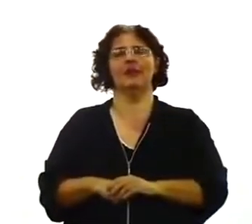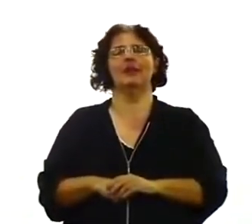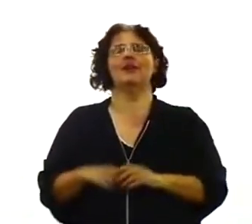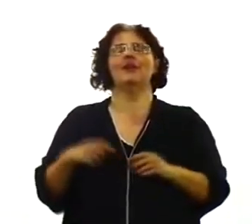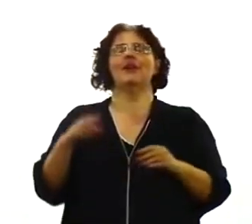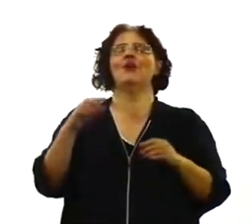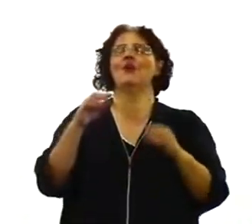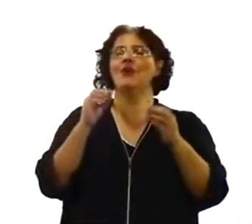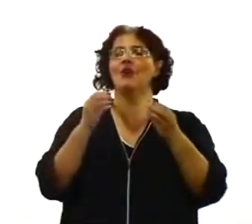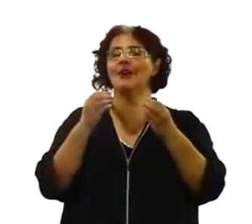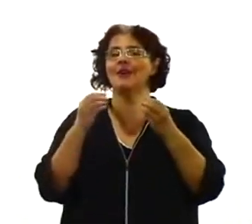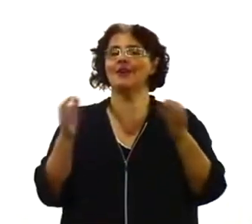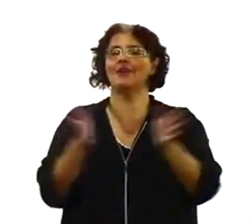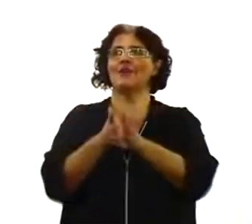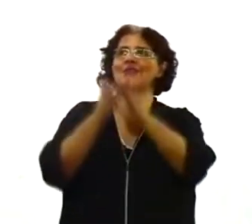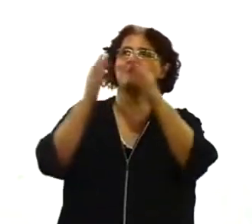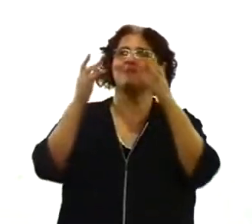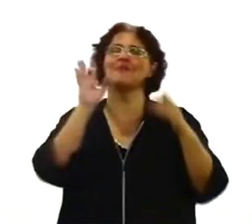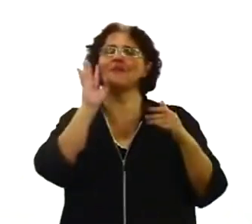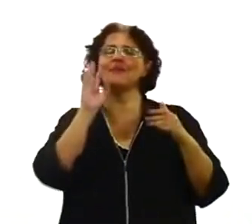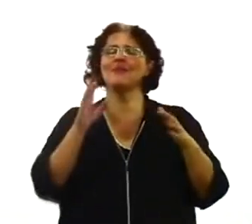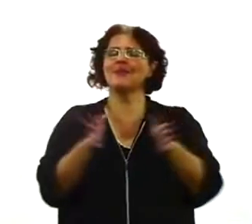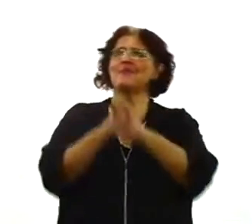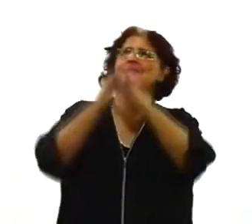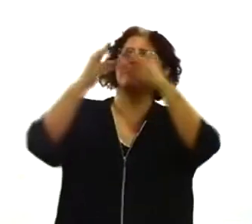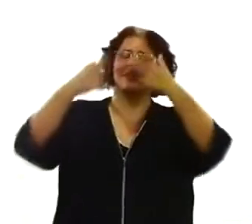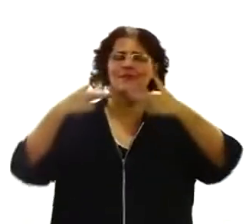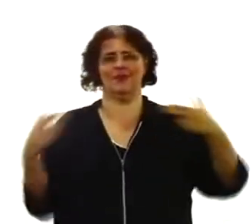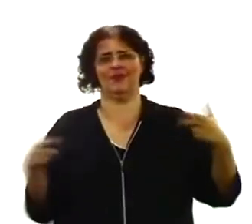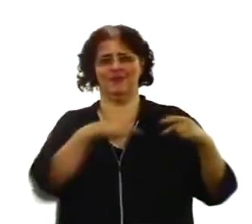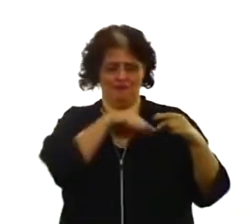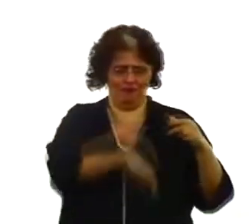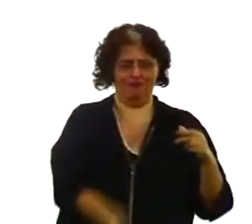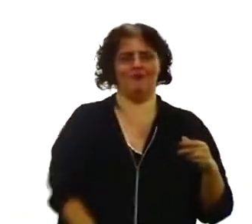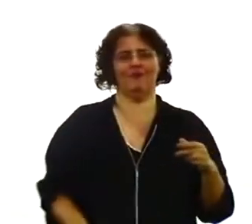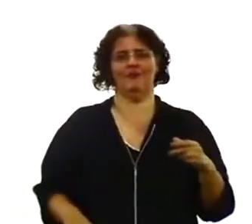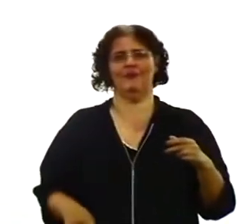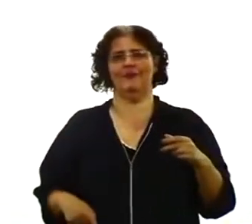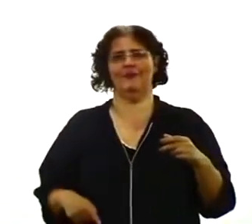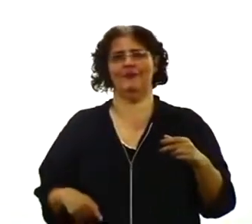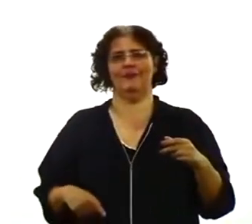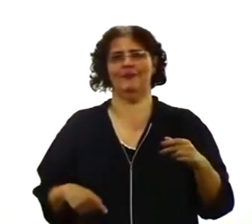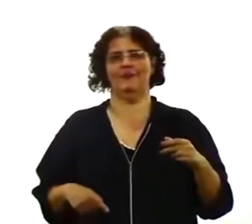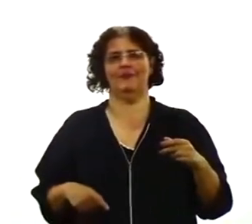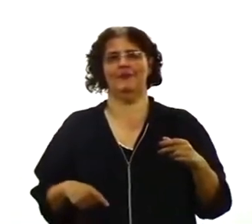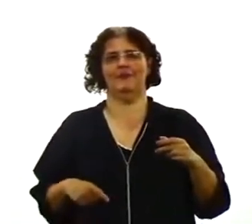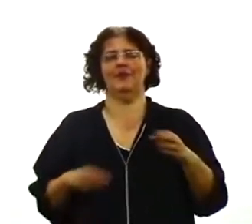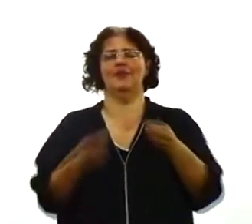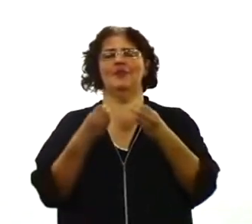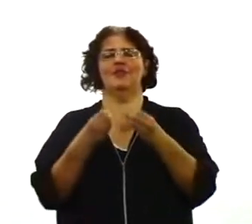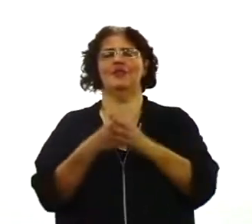privilégio. Olha que coisa profunda, maravilhosa. Unidade de espécie.